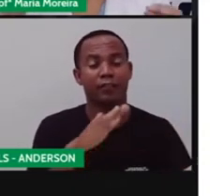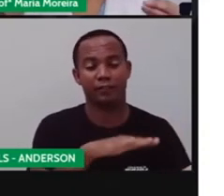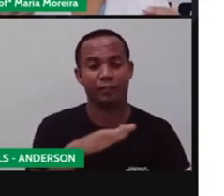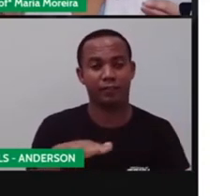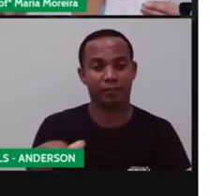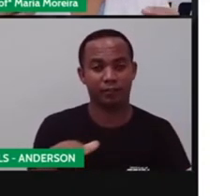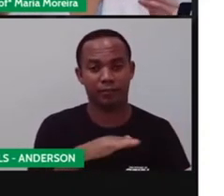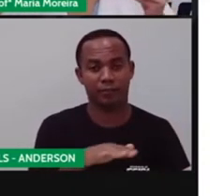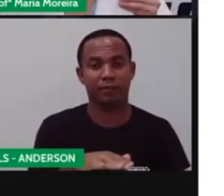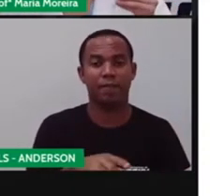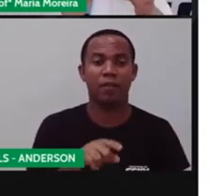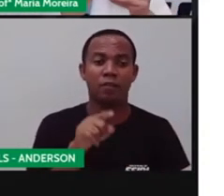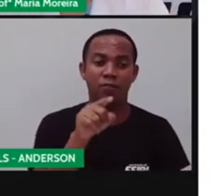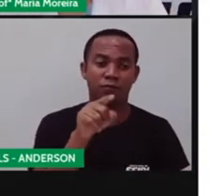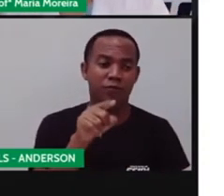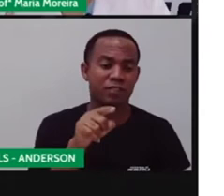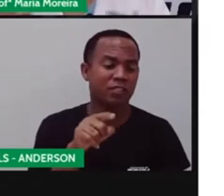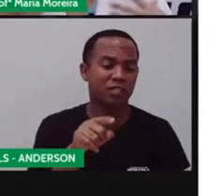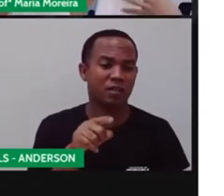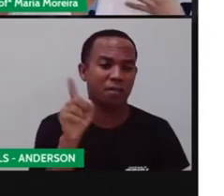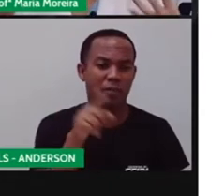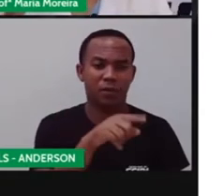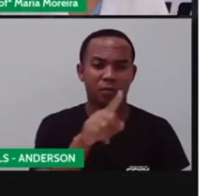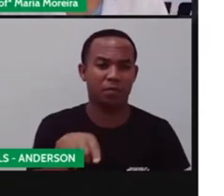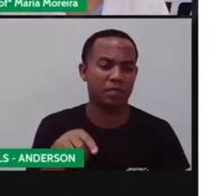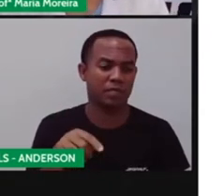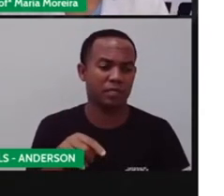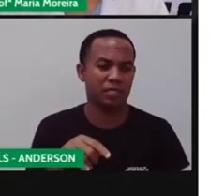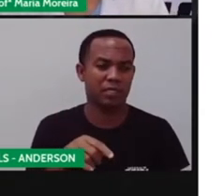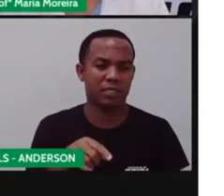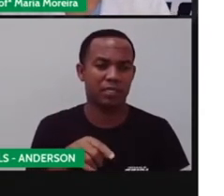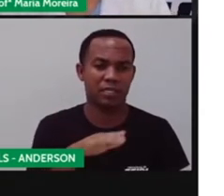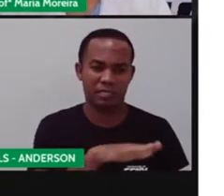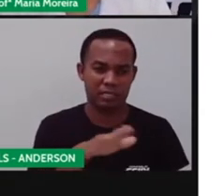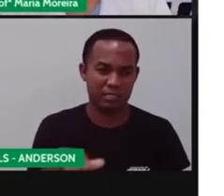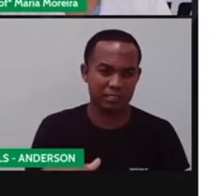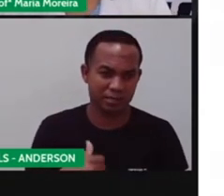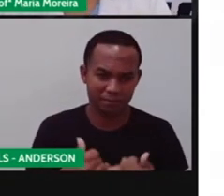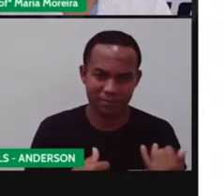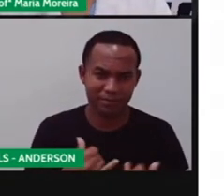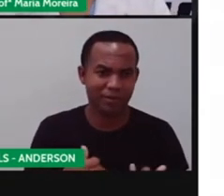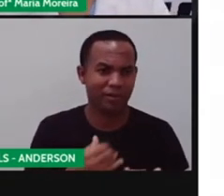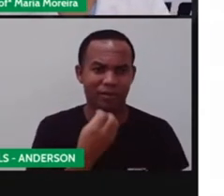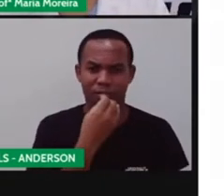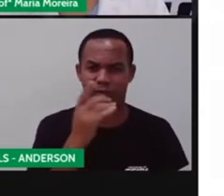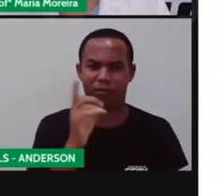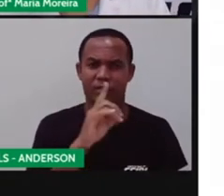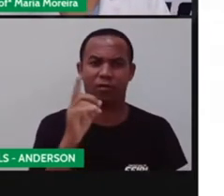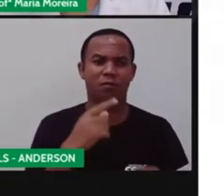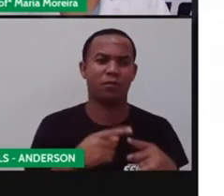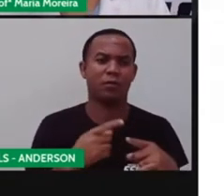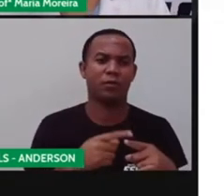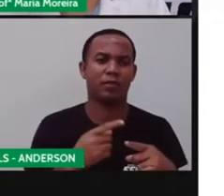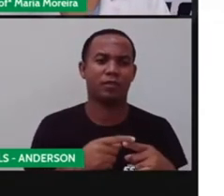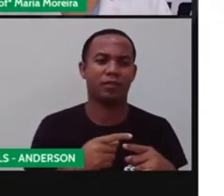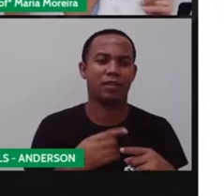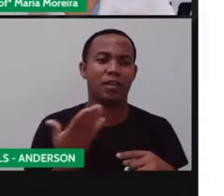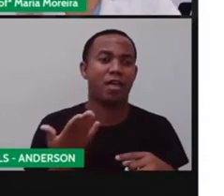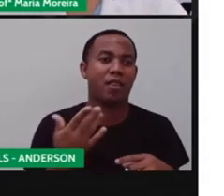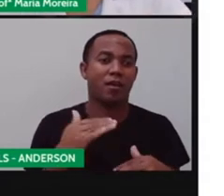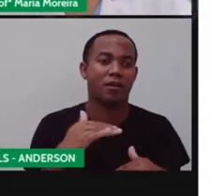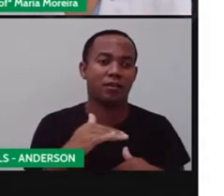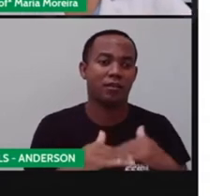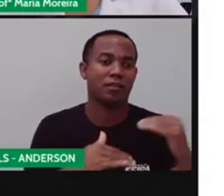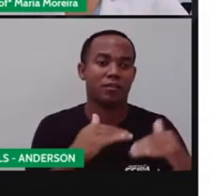Então, deixar uma criança sem brincar, sem um aumento para ela, acaba prejudicando o quê? O desenvolvimento. Certo?